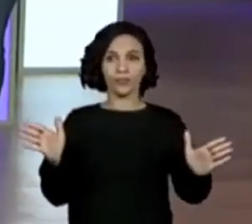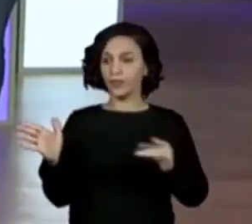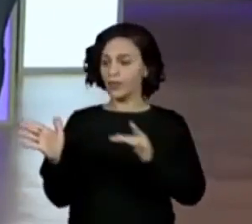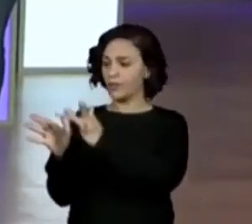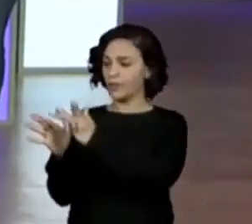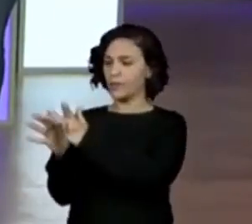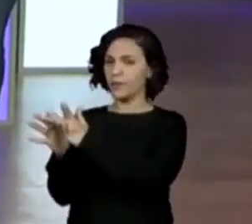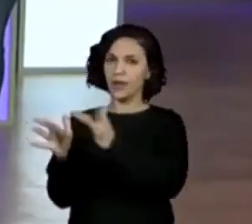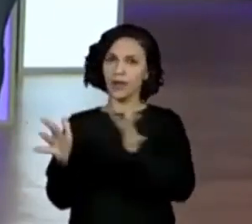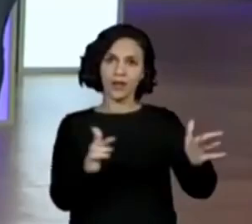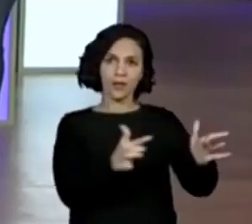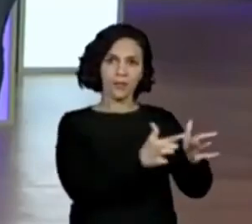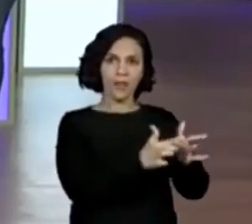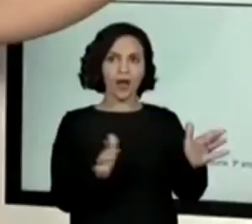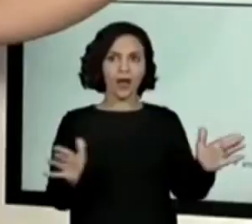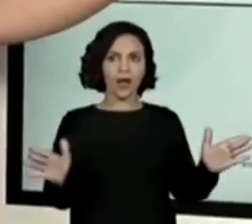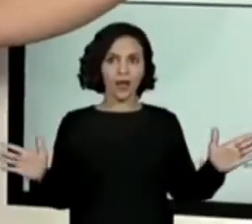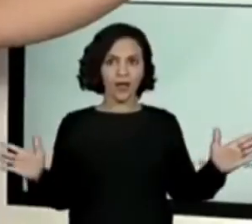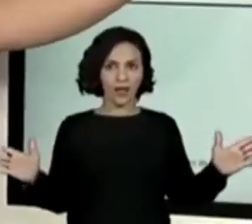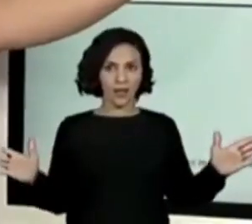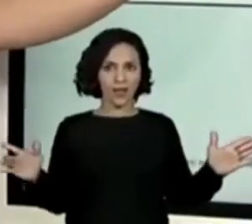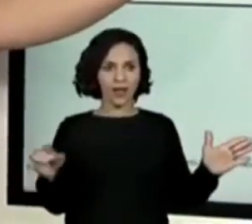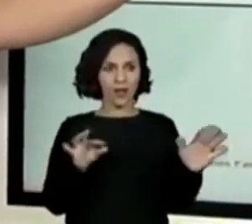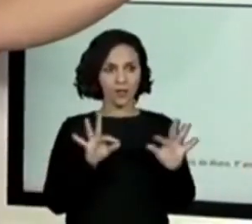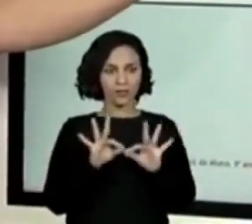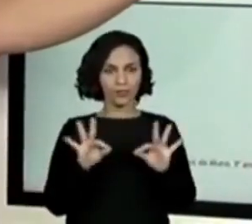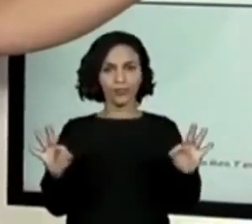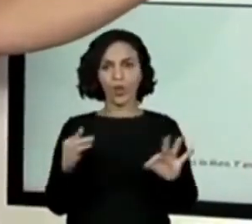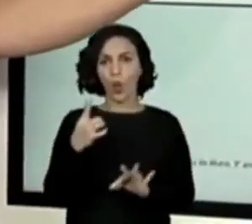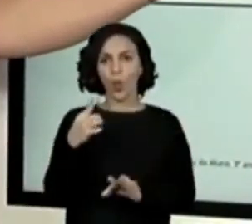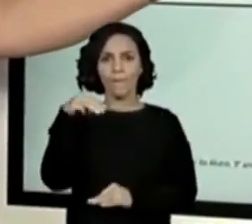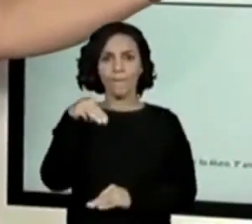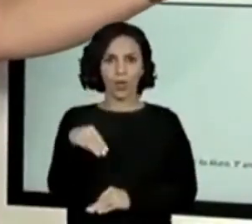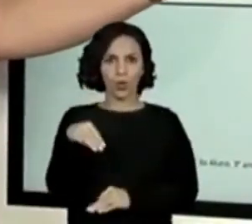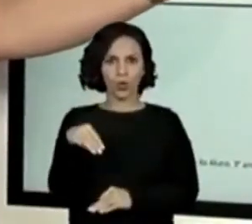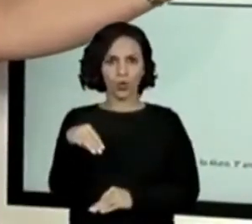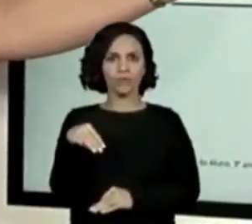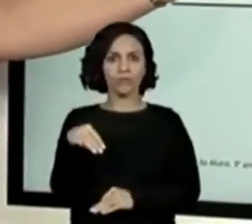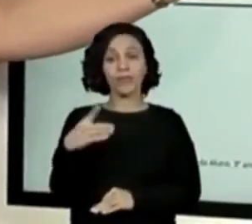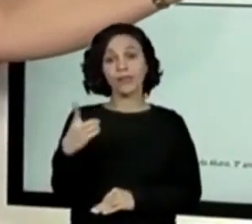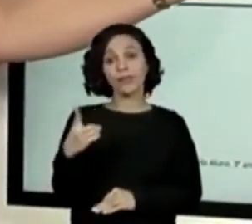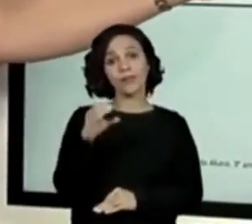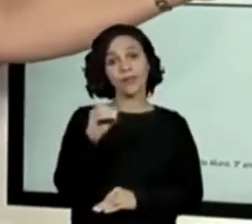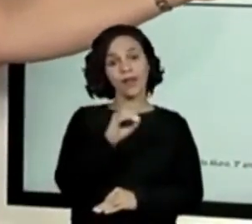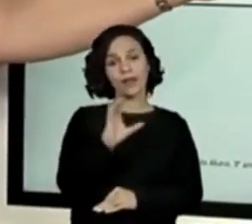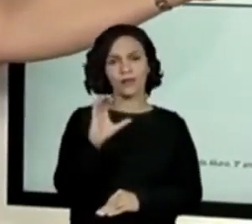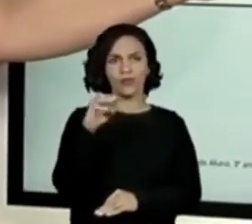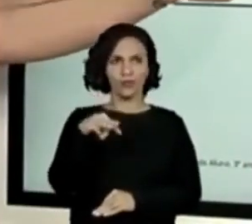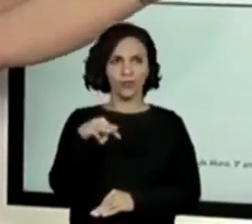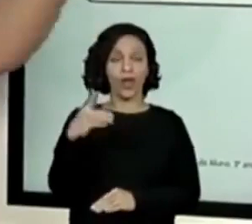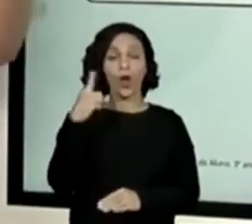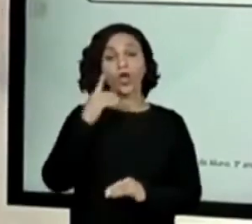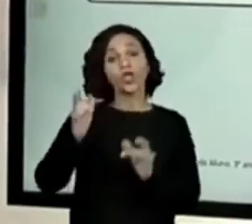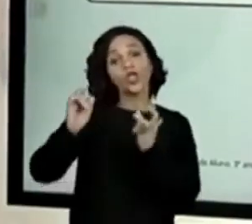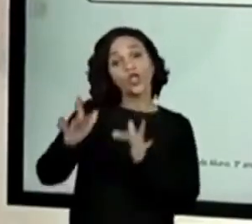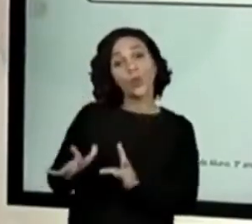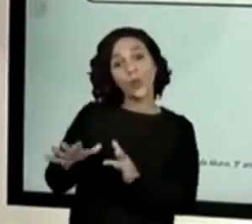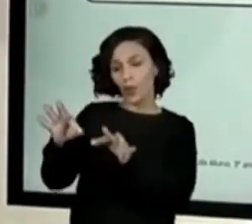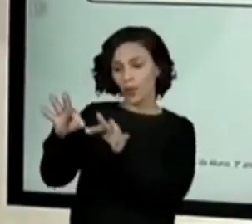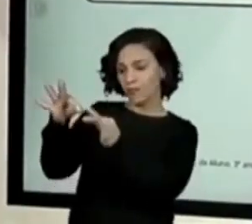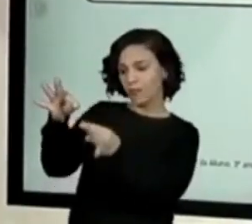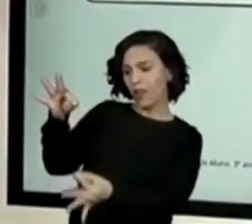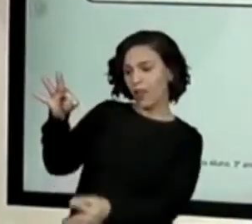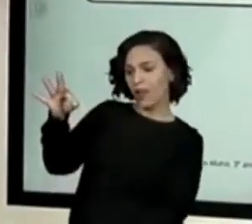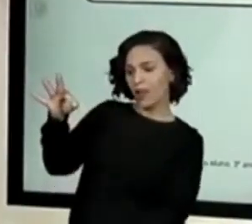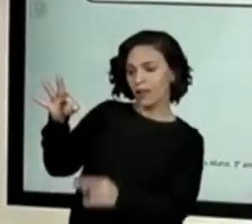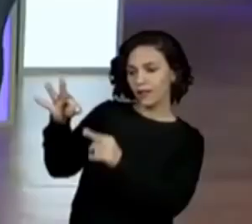Cem centímetros. E lá para o meu lado direito, aqui, esse pedaço de fita que está sobrando, tem